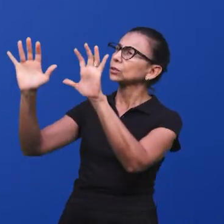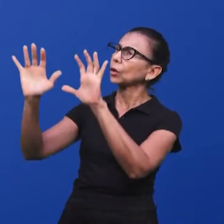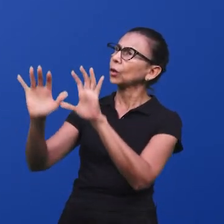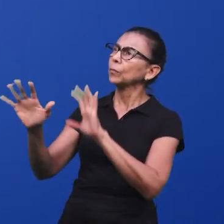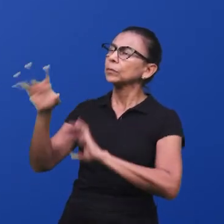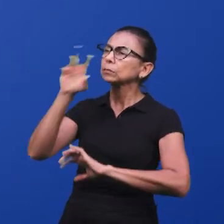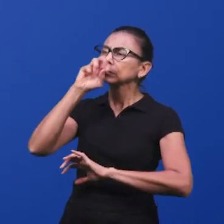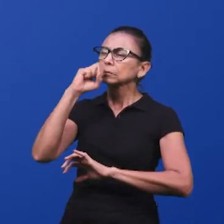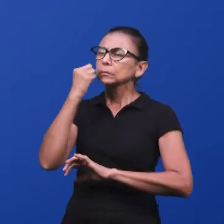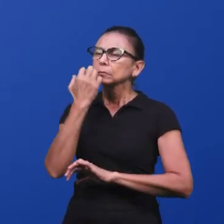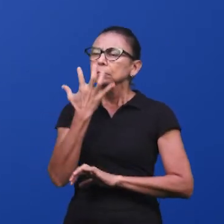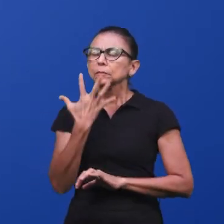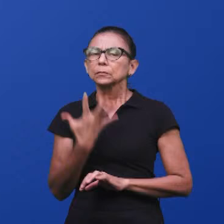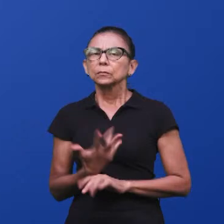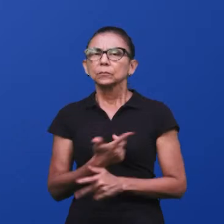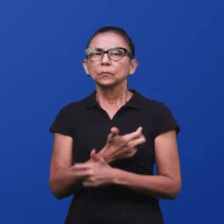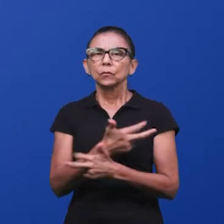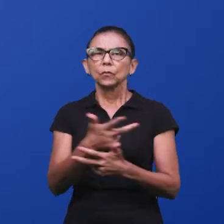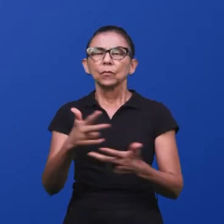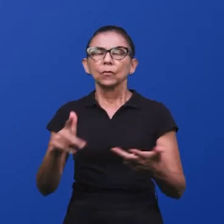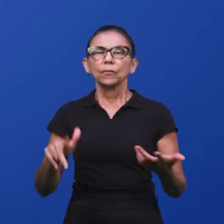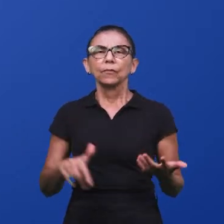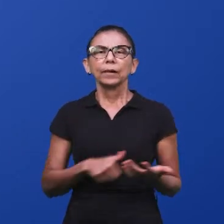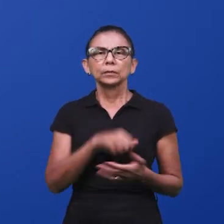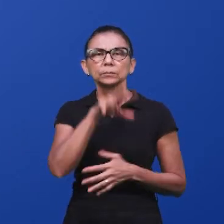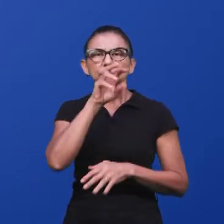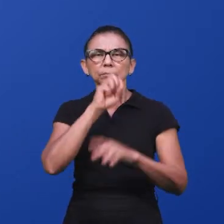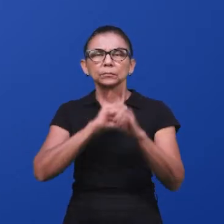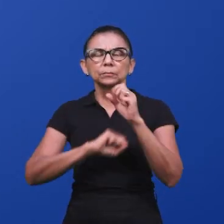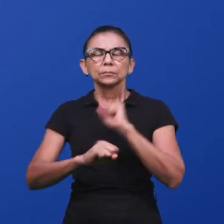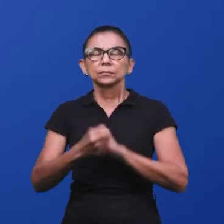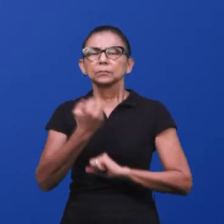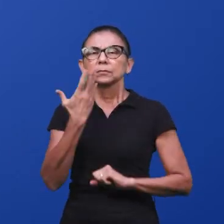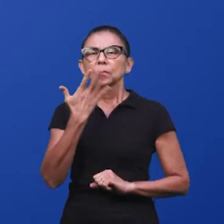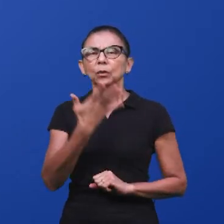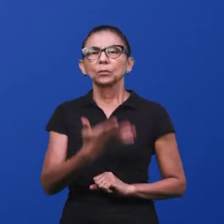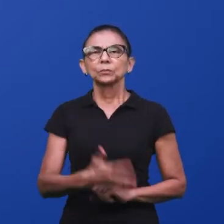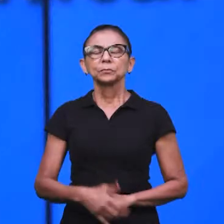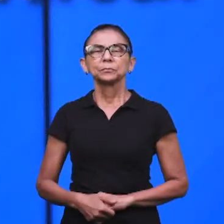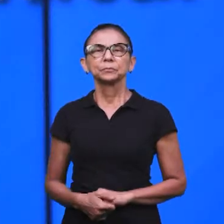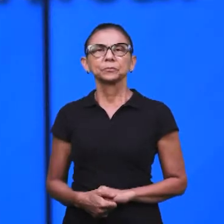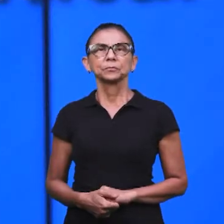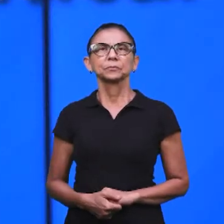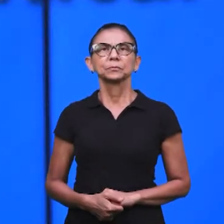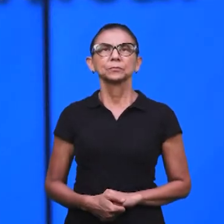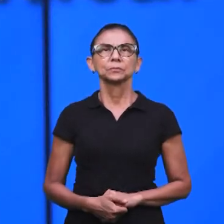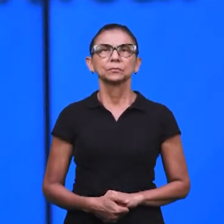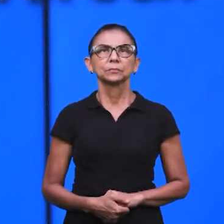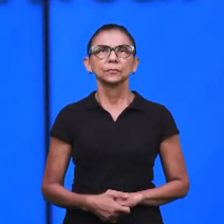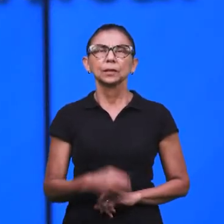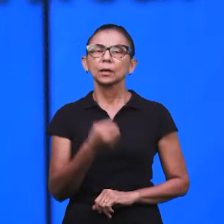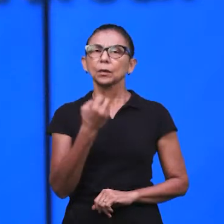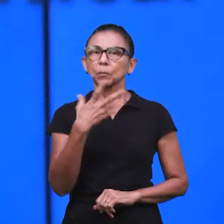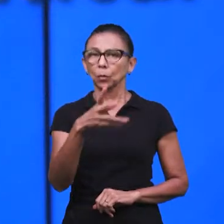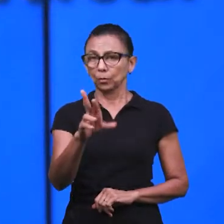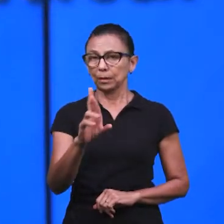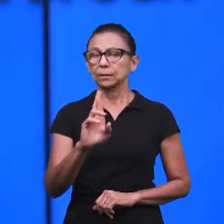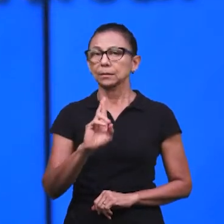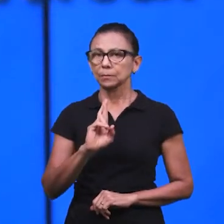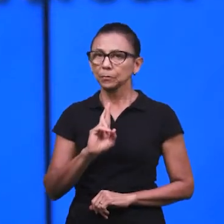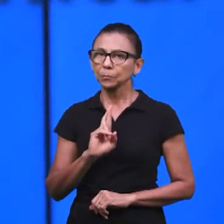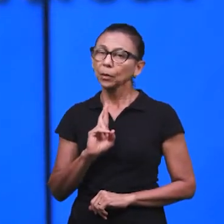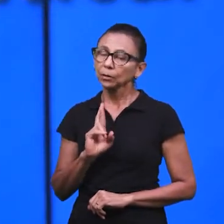mirra, de incenso e de toda a sorte de pós-aromáticos? A paz do Senhor Jesus. Laisla, foi muito boa a sua resposta,